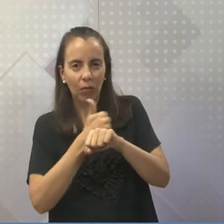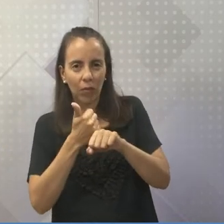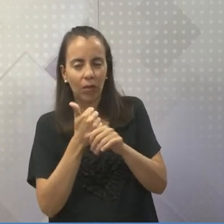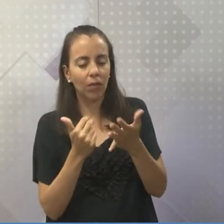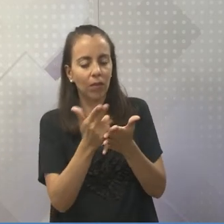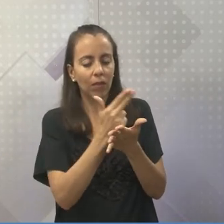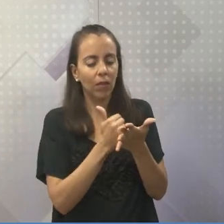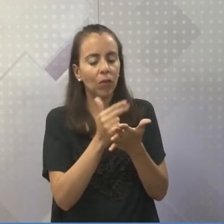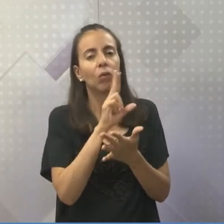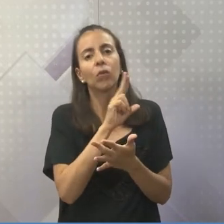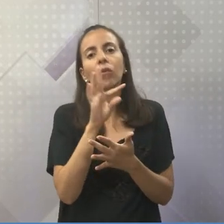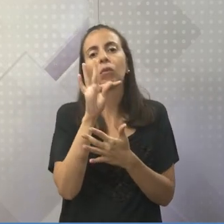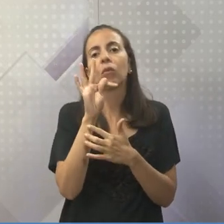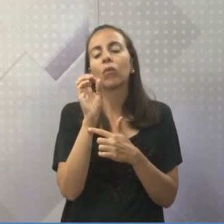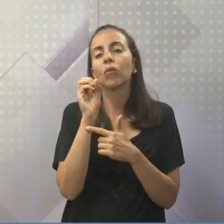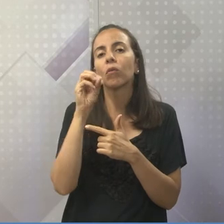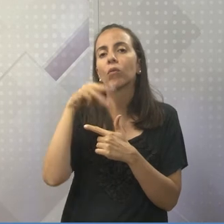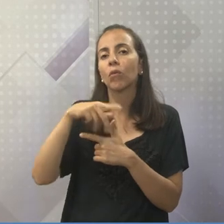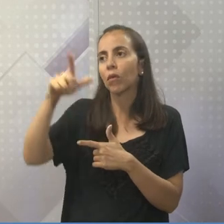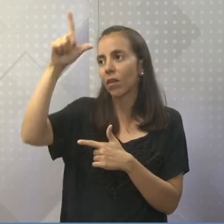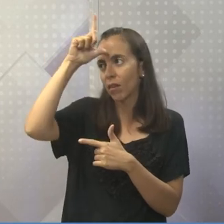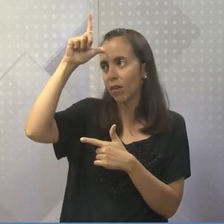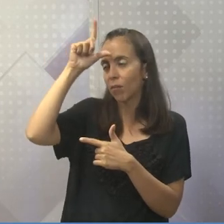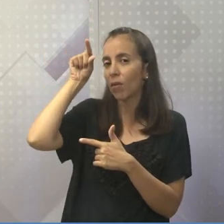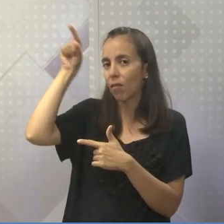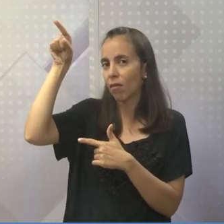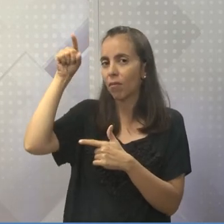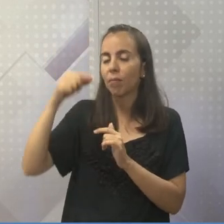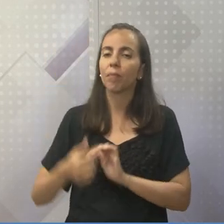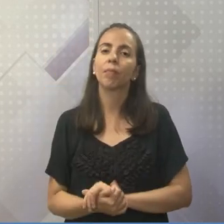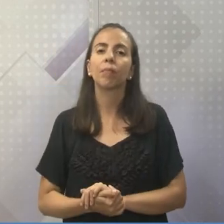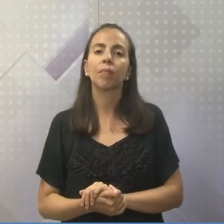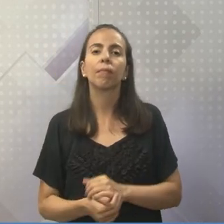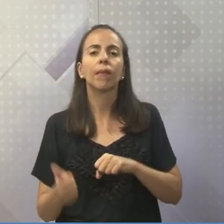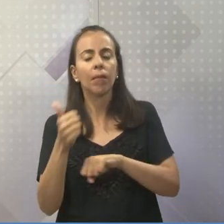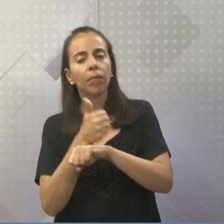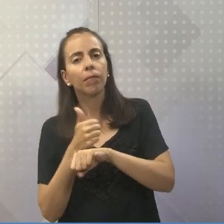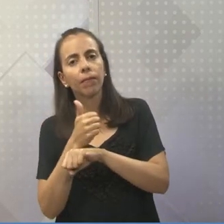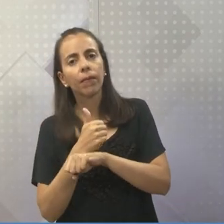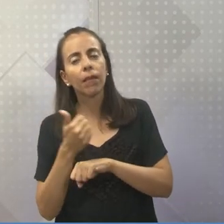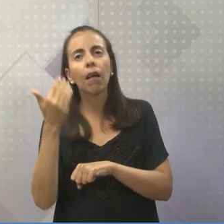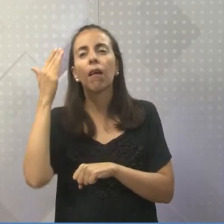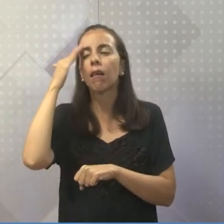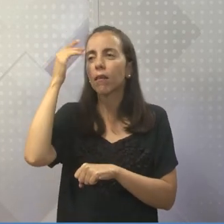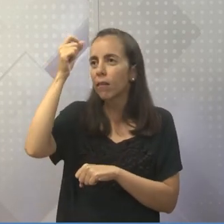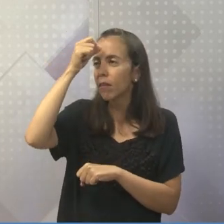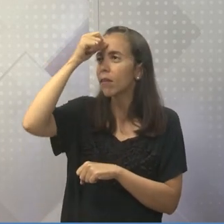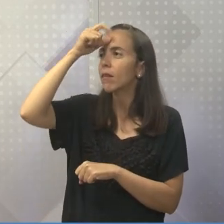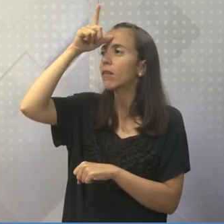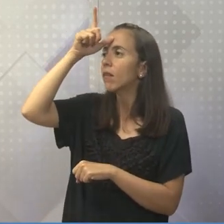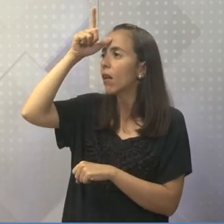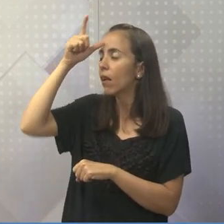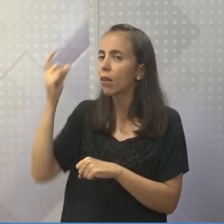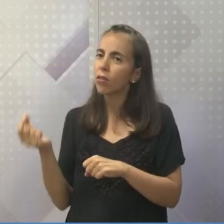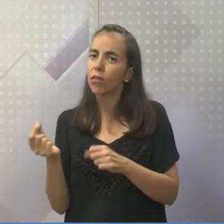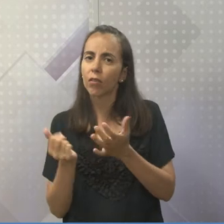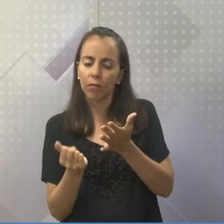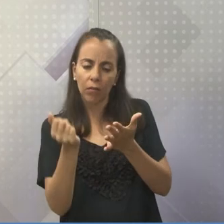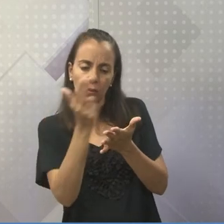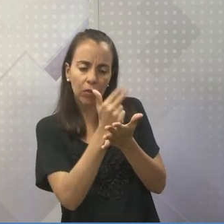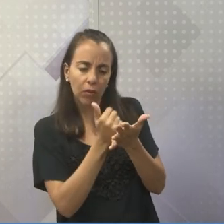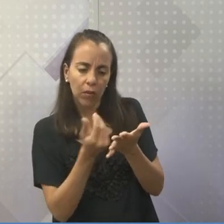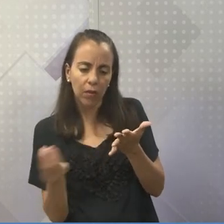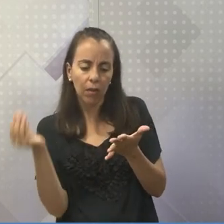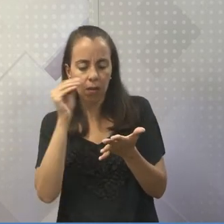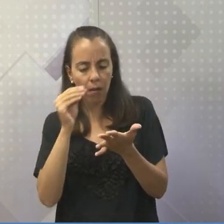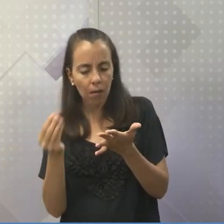eu vou ler só o primeiro nome. Um desenhista alemão, Thomas. E ele teve a ideia de incorporar novos elementos a essa